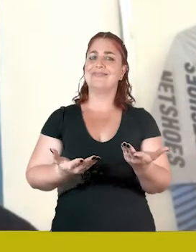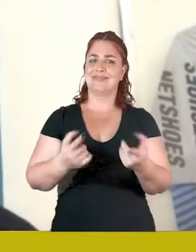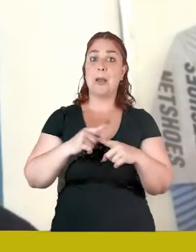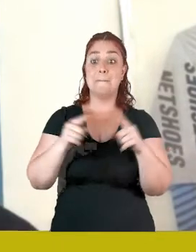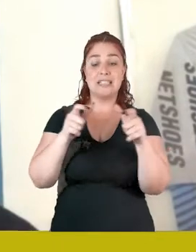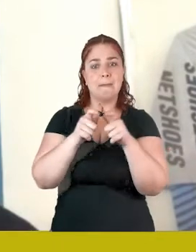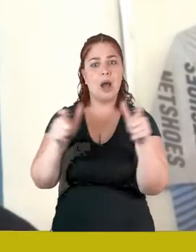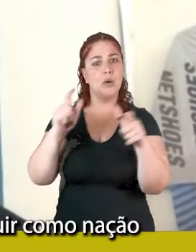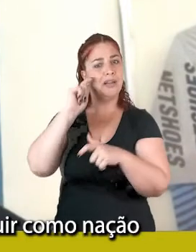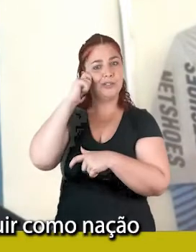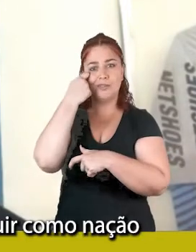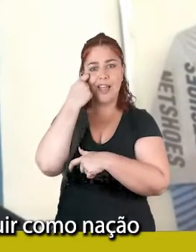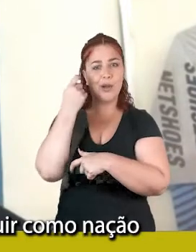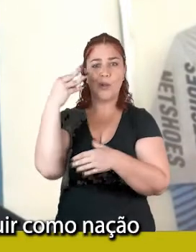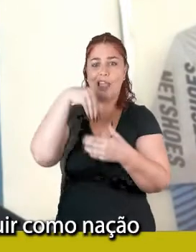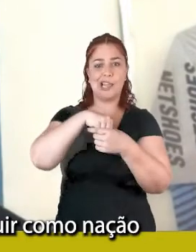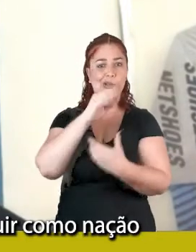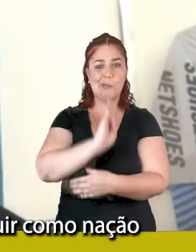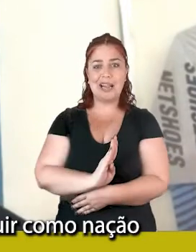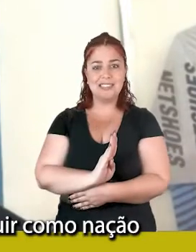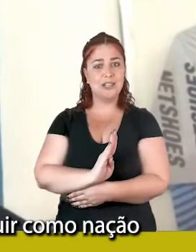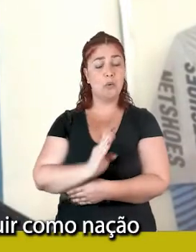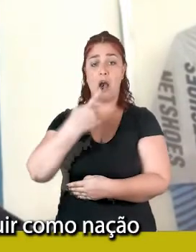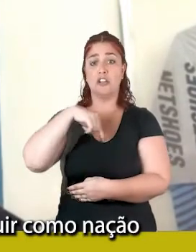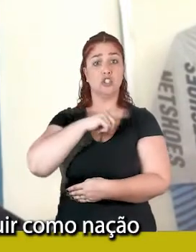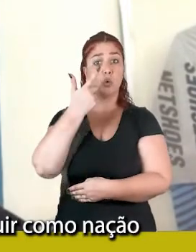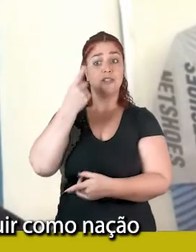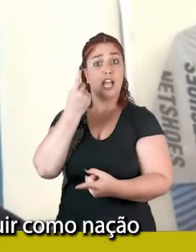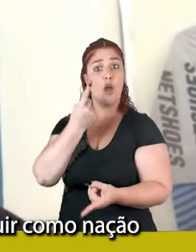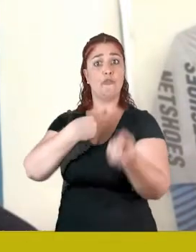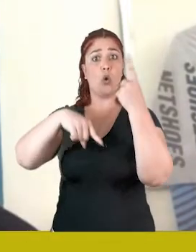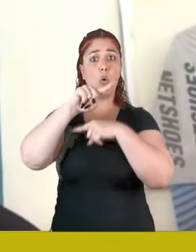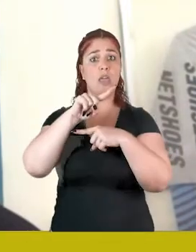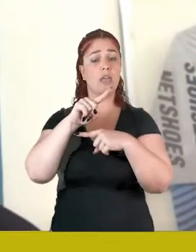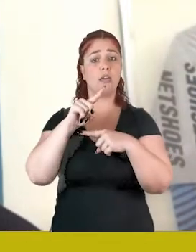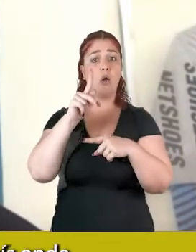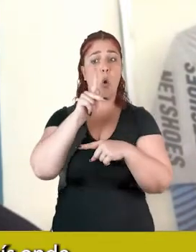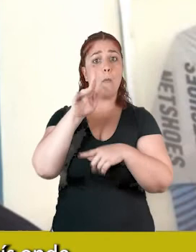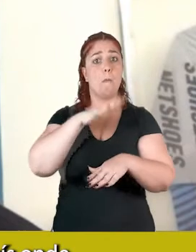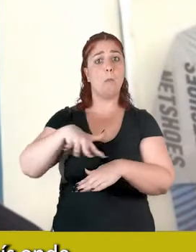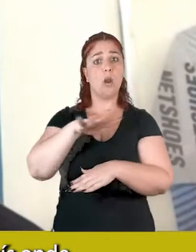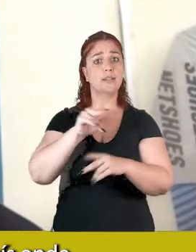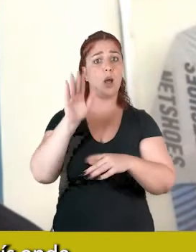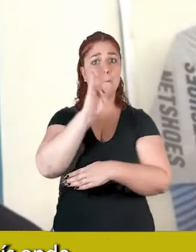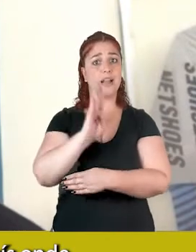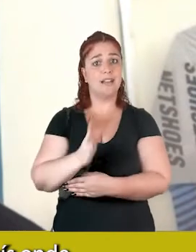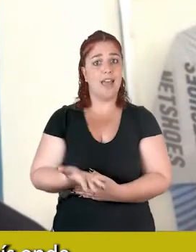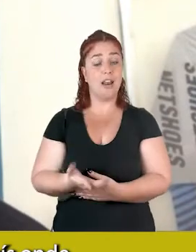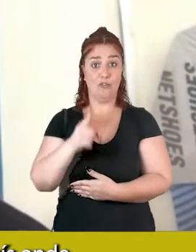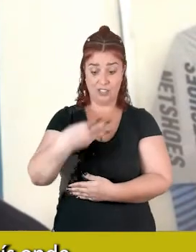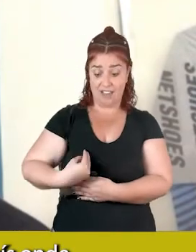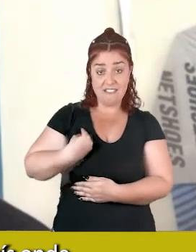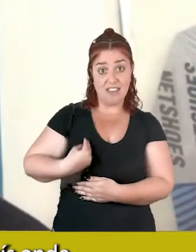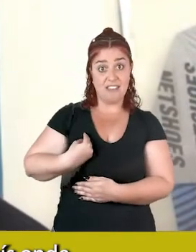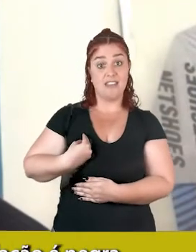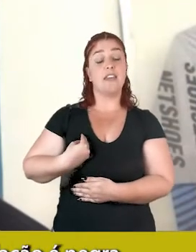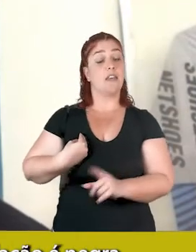sim, e aí a gente não consegue evoluir como nação, como país. Se você vive num país onde